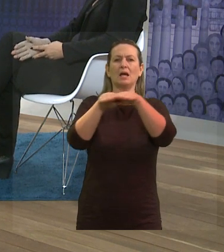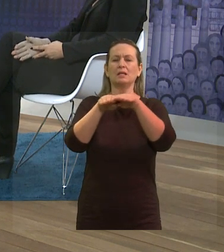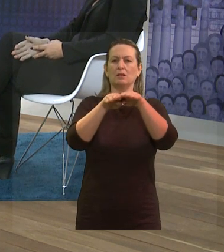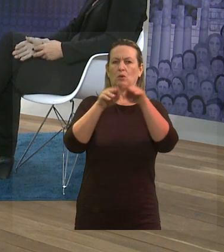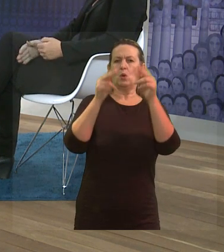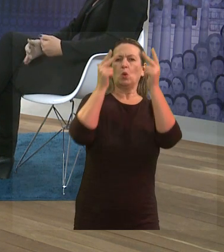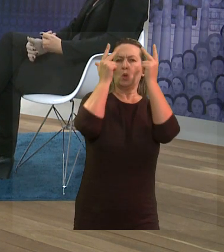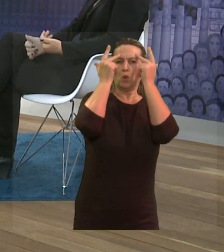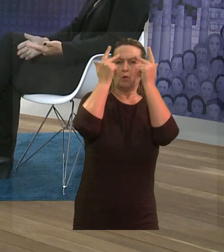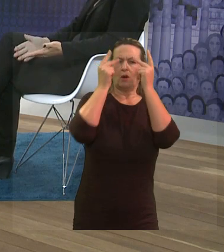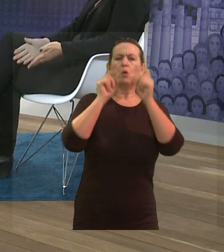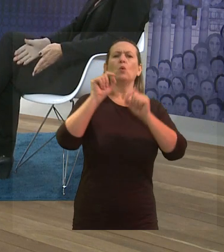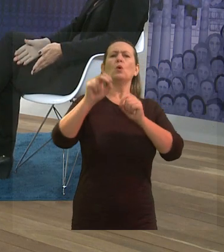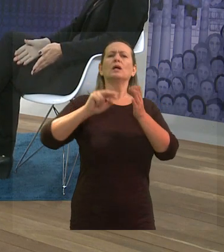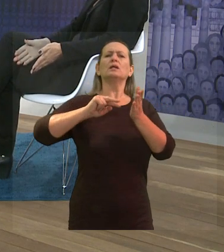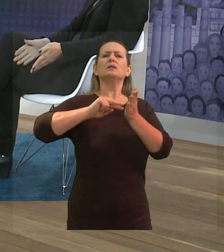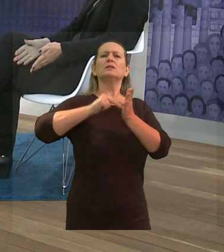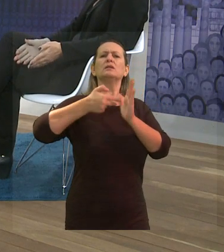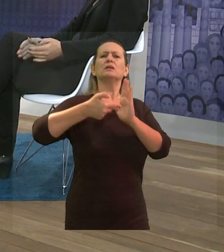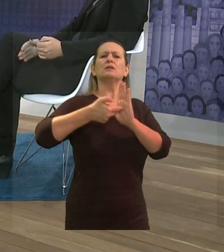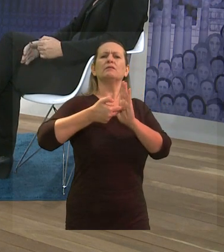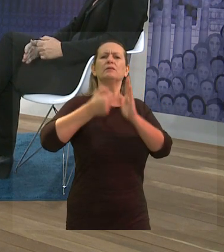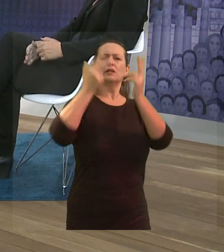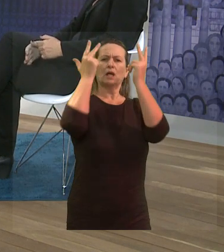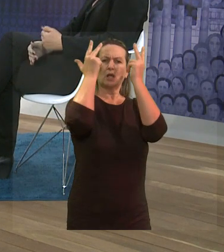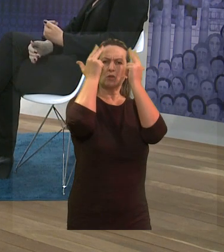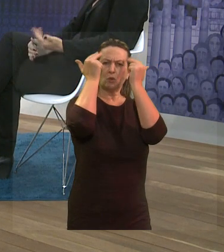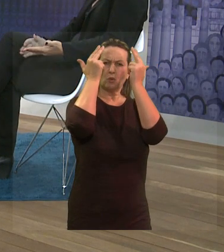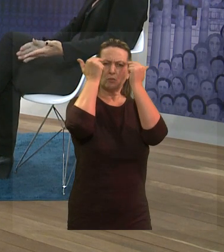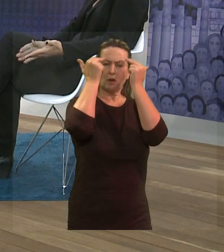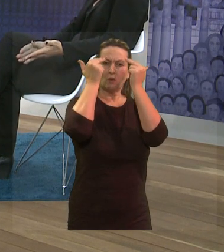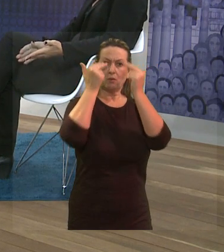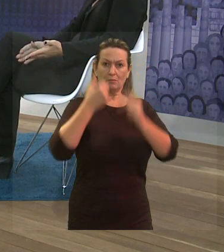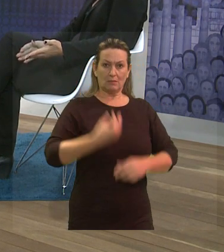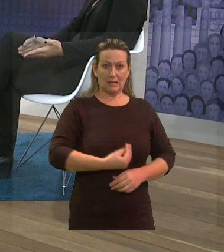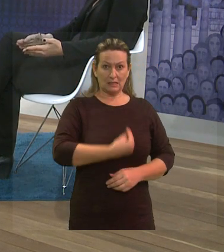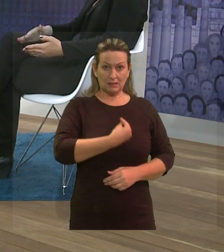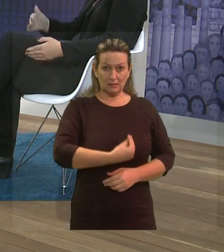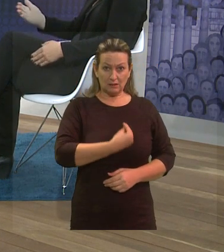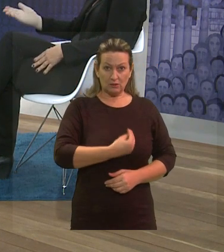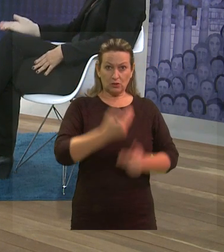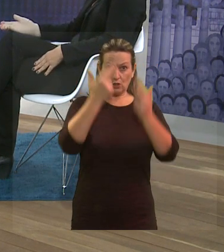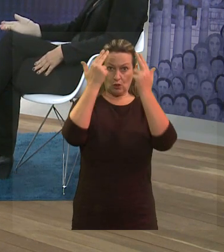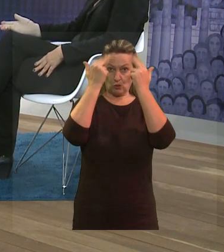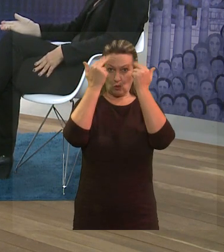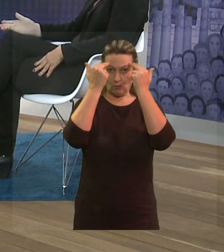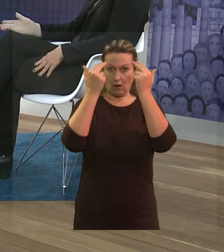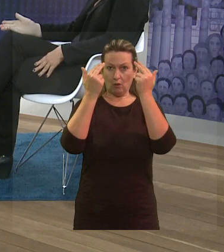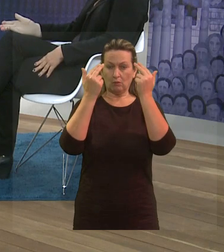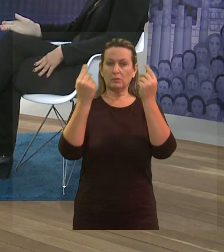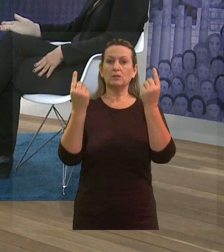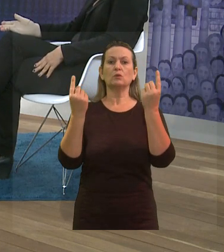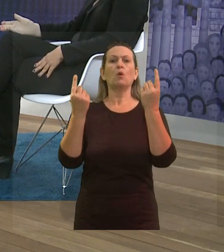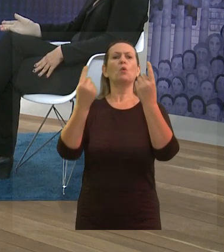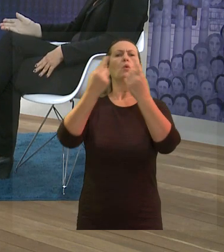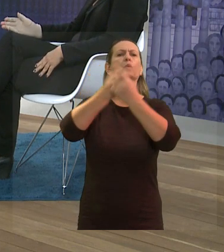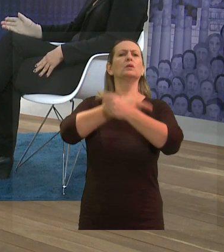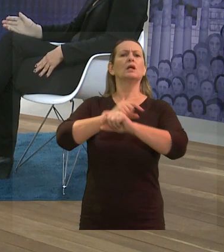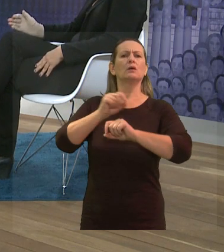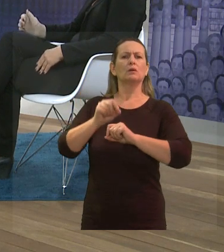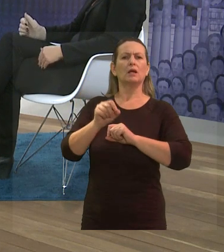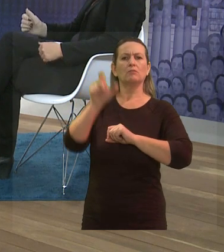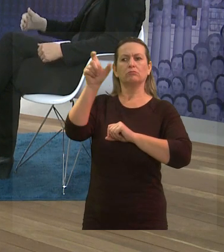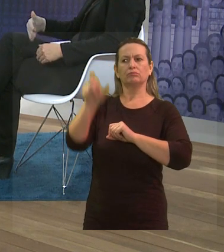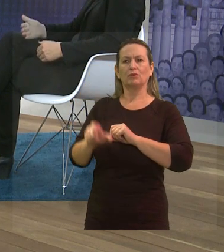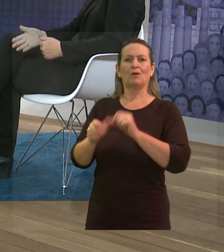questão do preconceito, porque o que é normal? Para existir normalidade, tem que existir o seu oposto, o anormal. Mas,